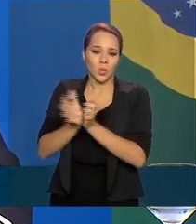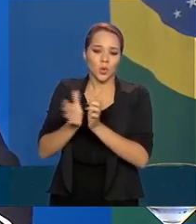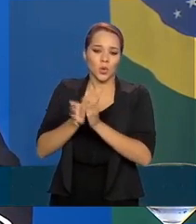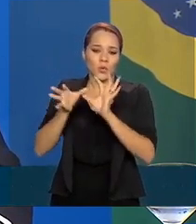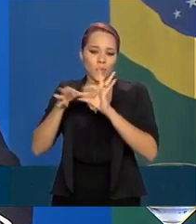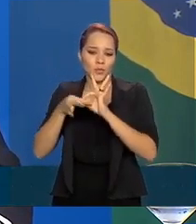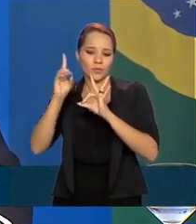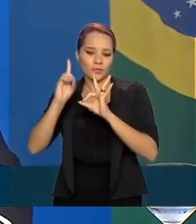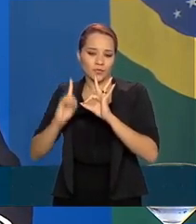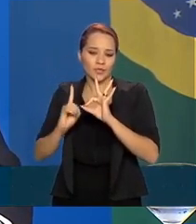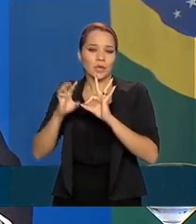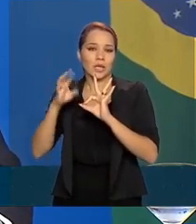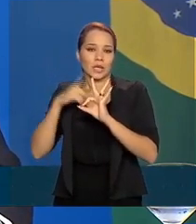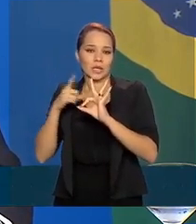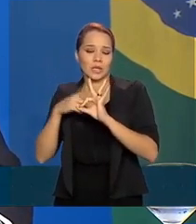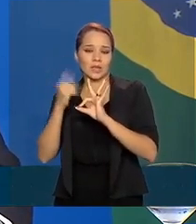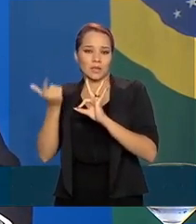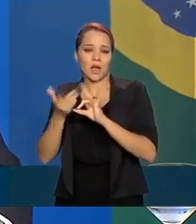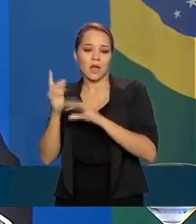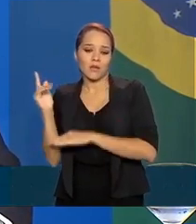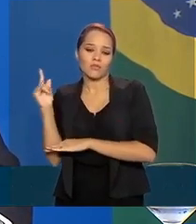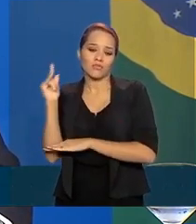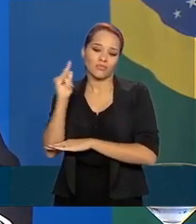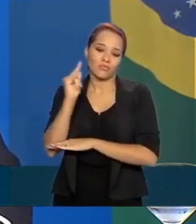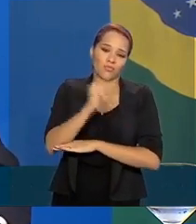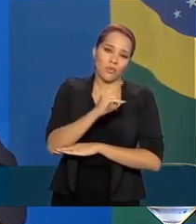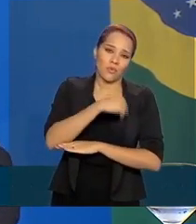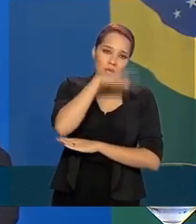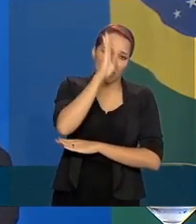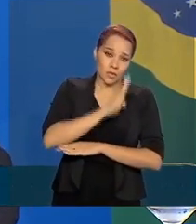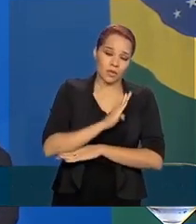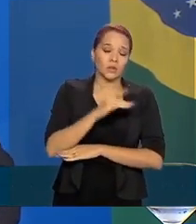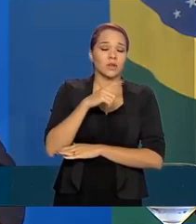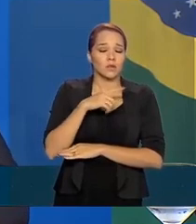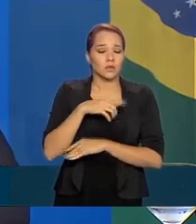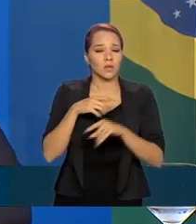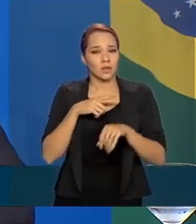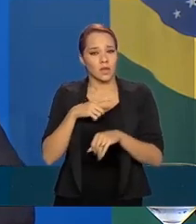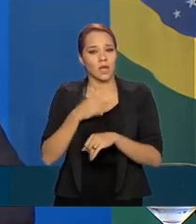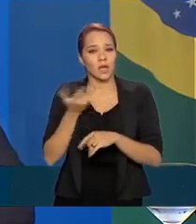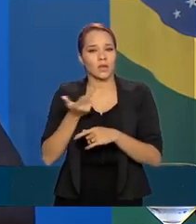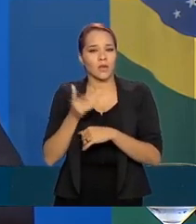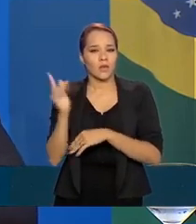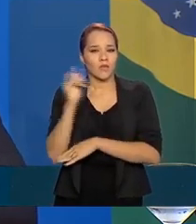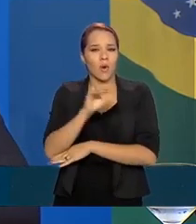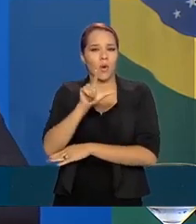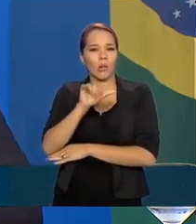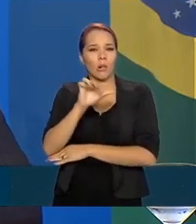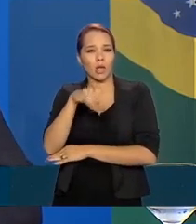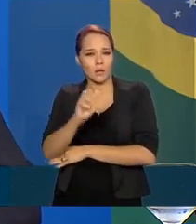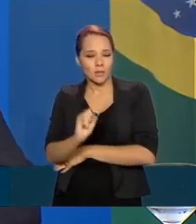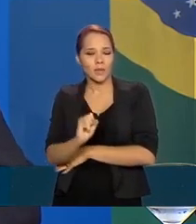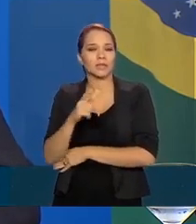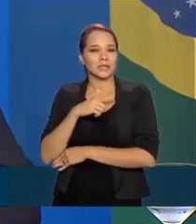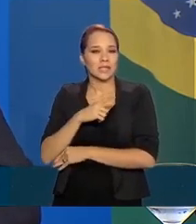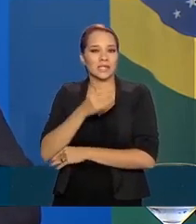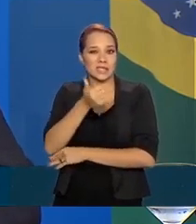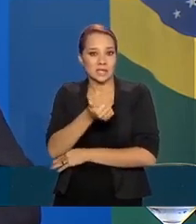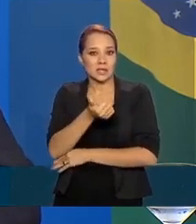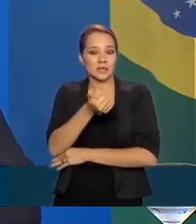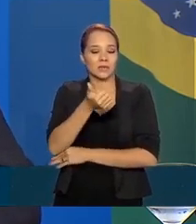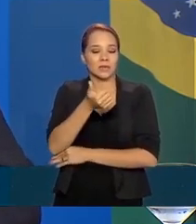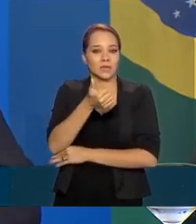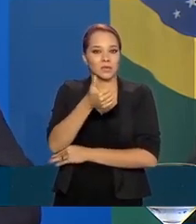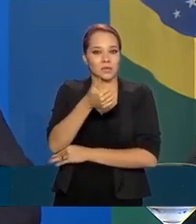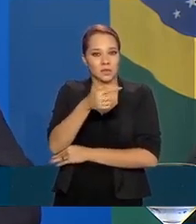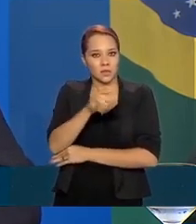um novo voo vindo de Lima, com mais 160 brasileiros e estamos tratando de novos voos dessa